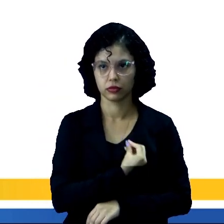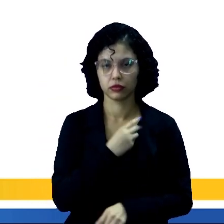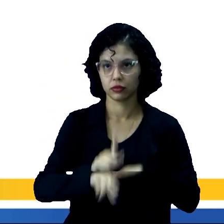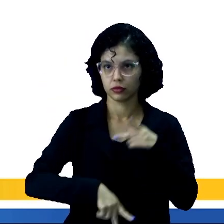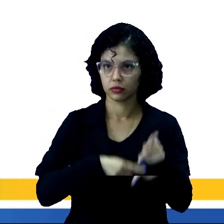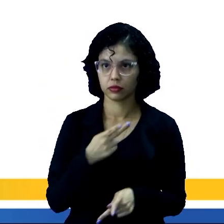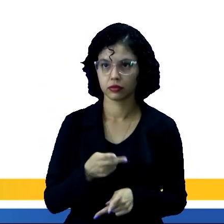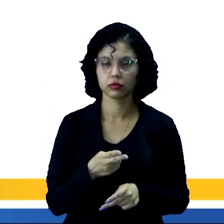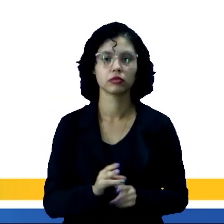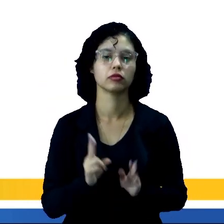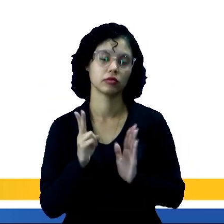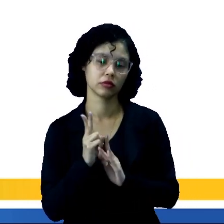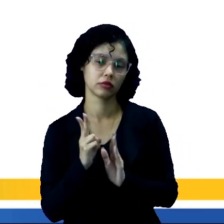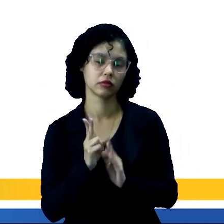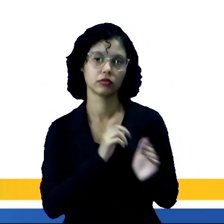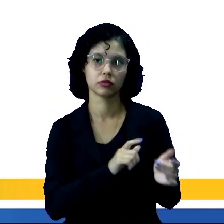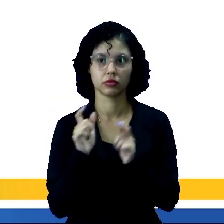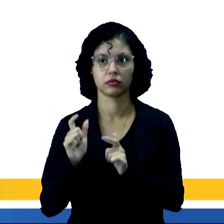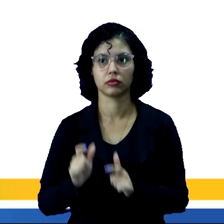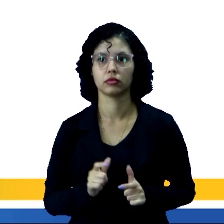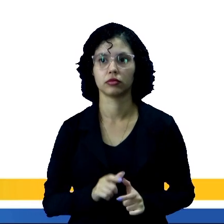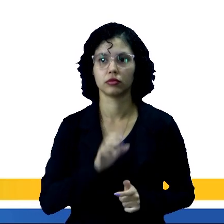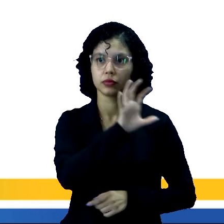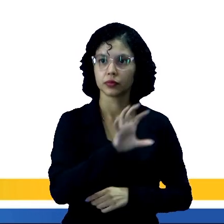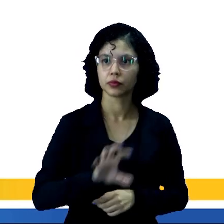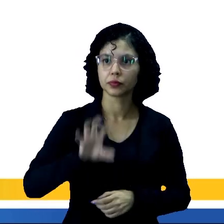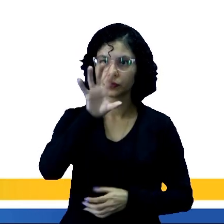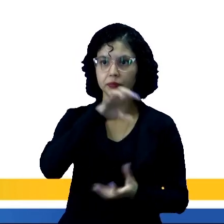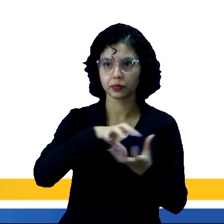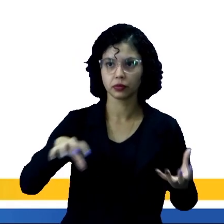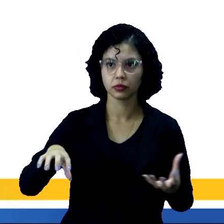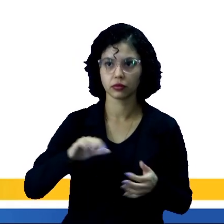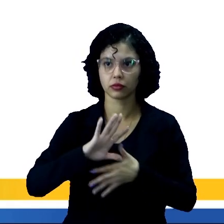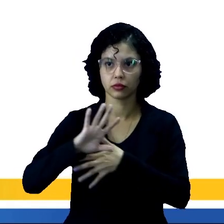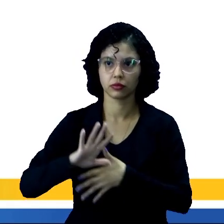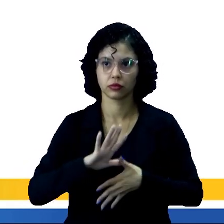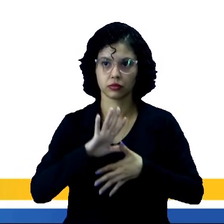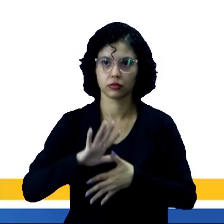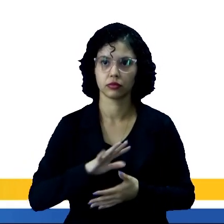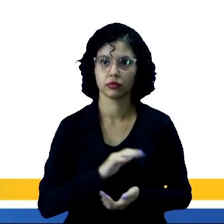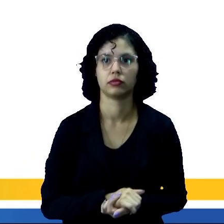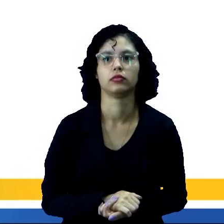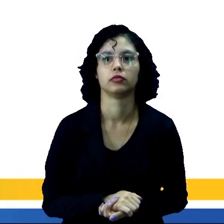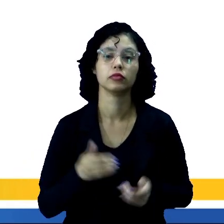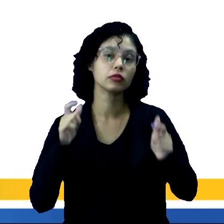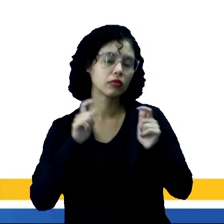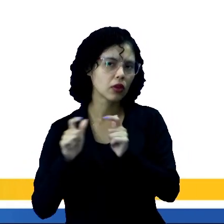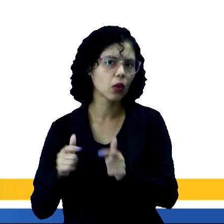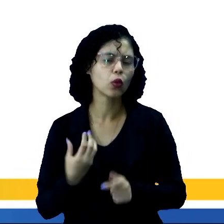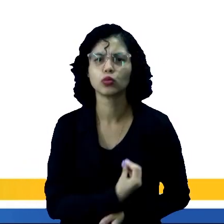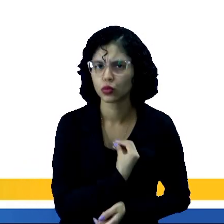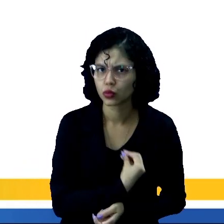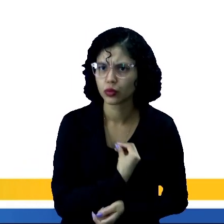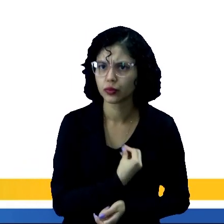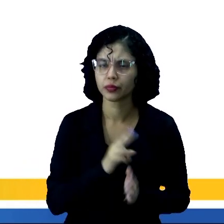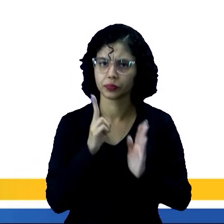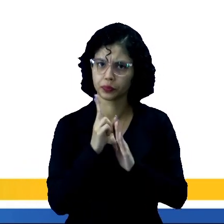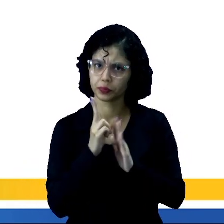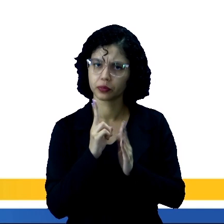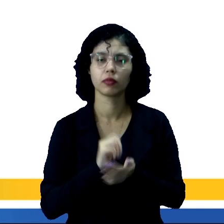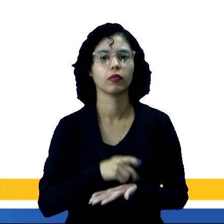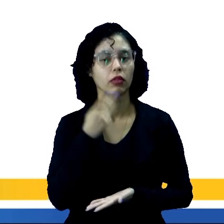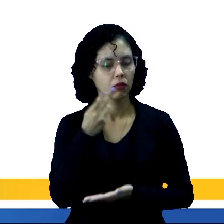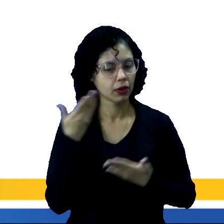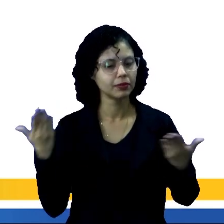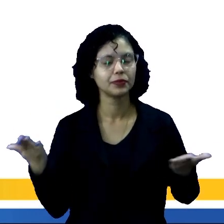populações indígenas nessas regiões do continente americano. E onde vivem os indígenas, né? Vamos